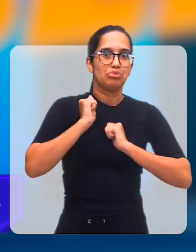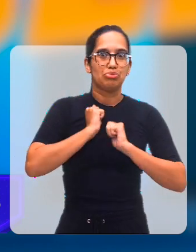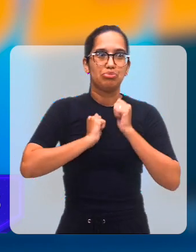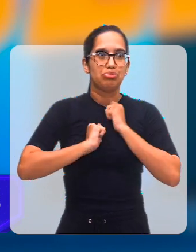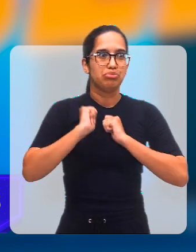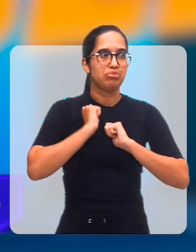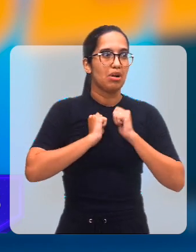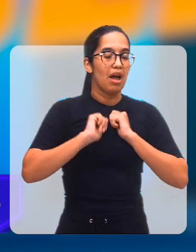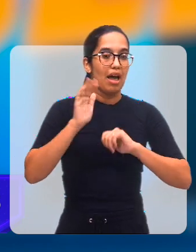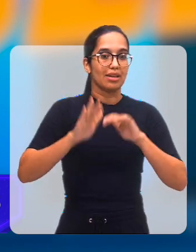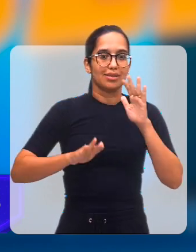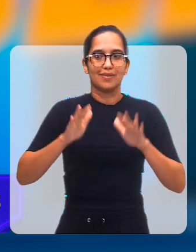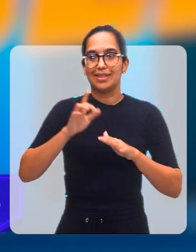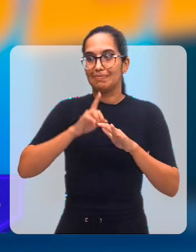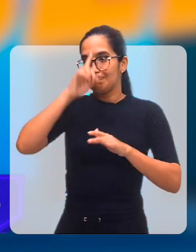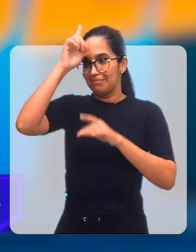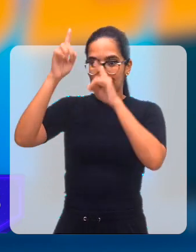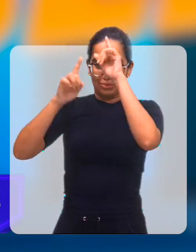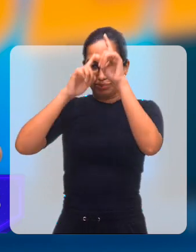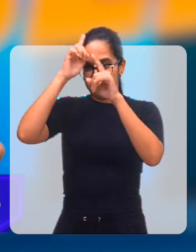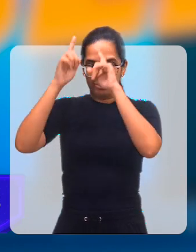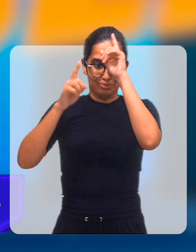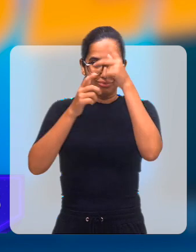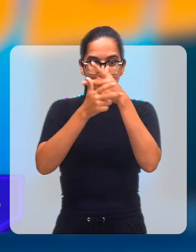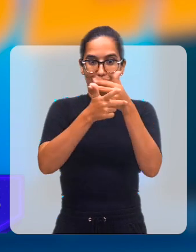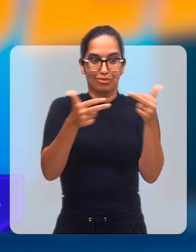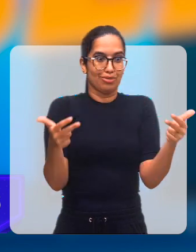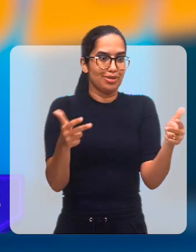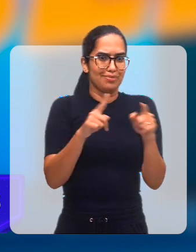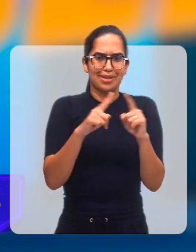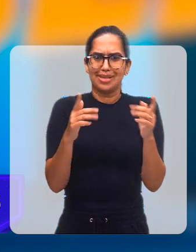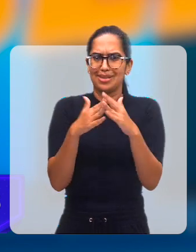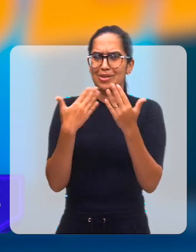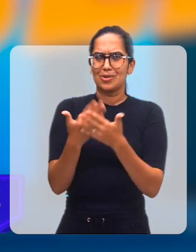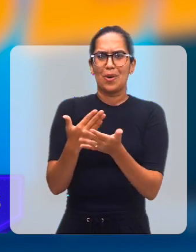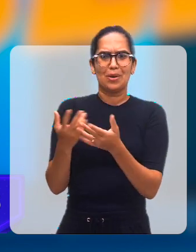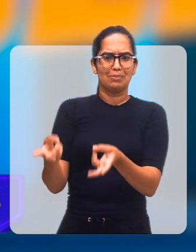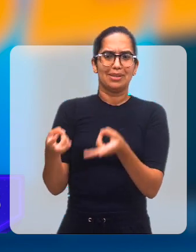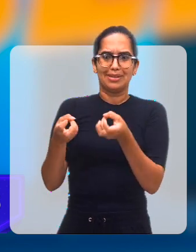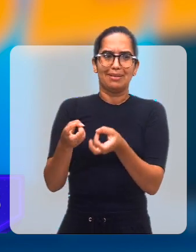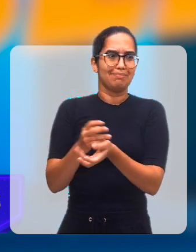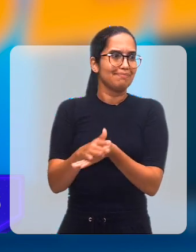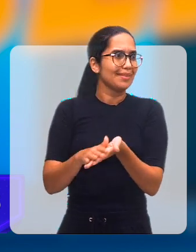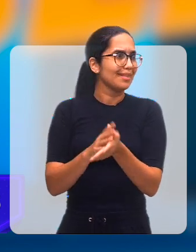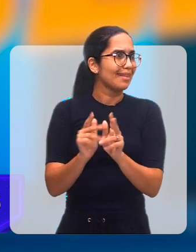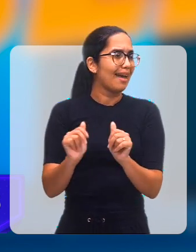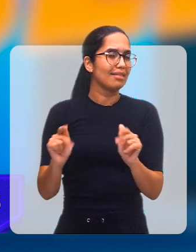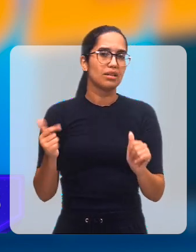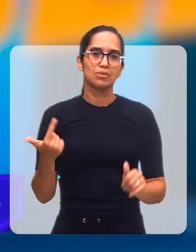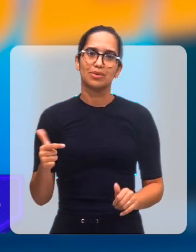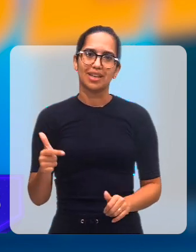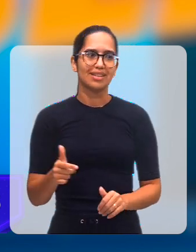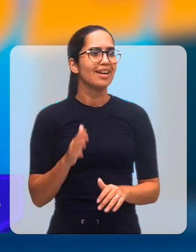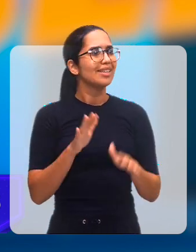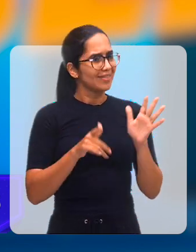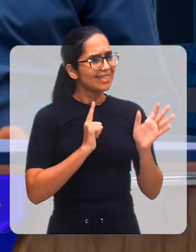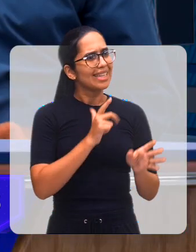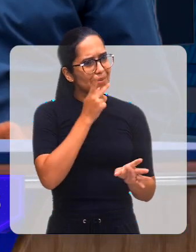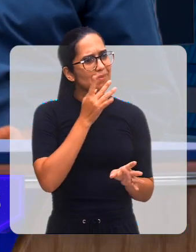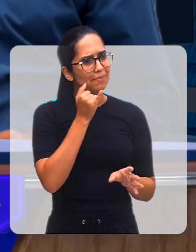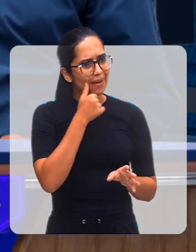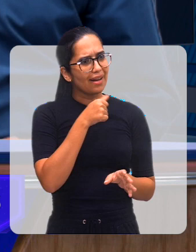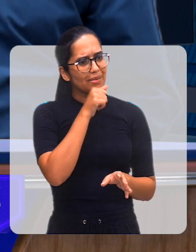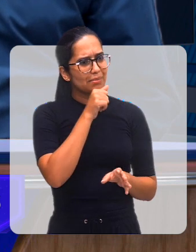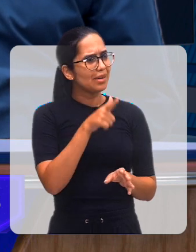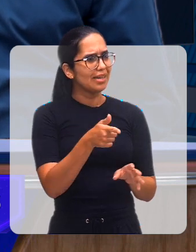criam, às vezes, é problema para o filho, onde a escola não vê problema nenhum. Mas nós temos casos, inclusive... Temos pais que criam dificuldade, e tem